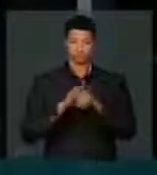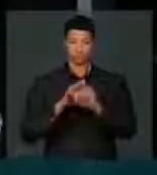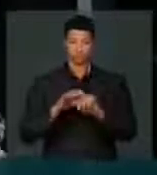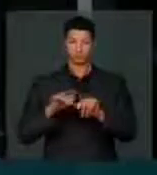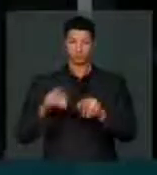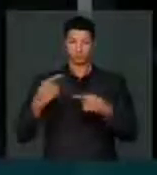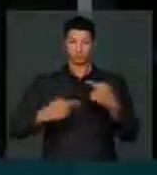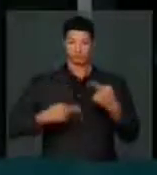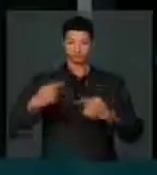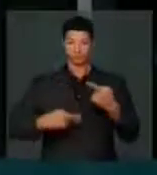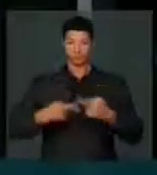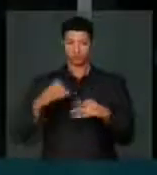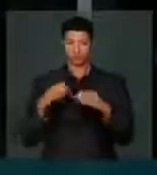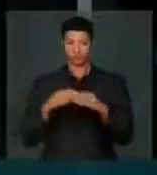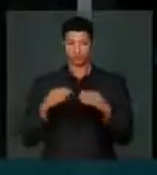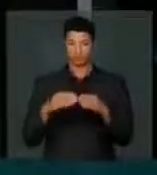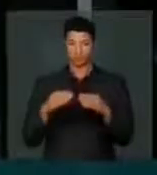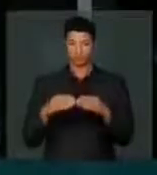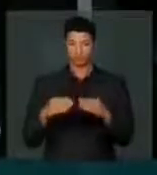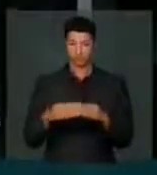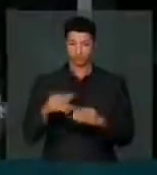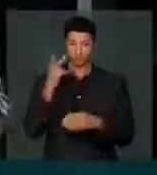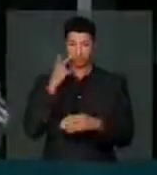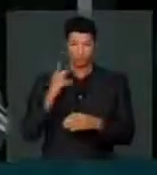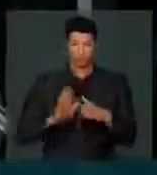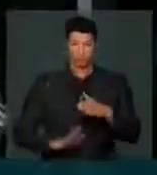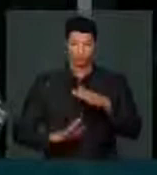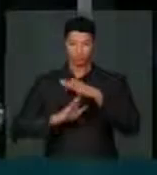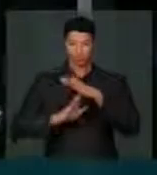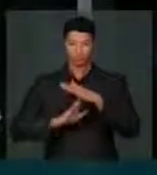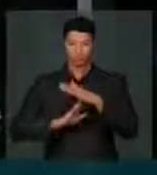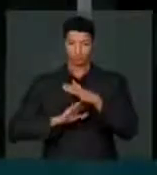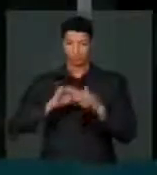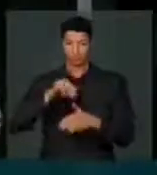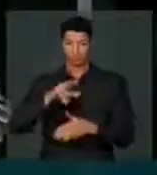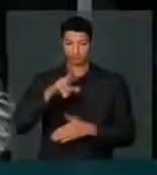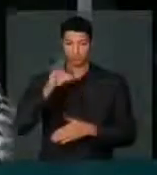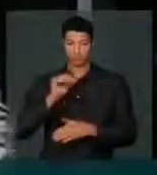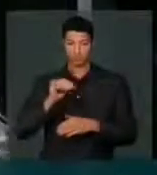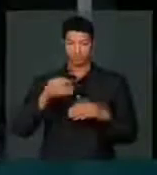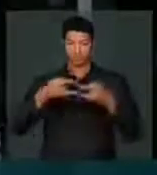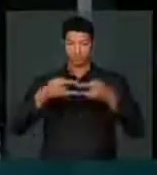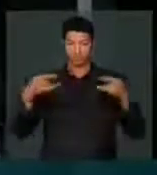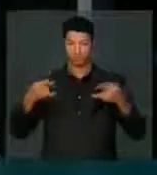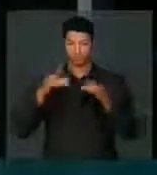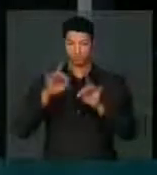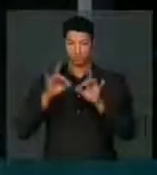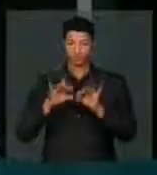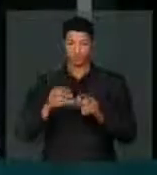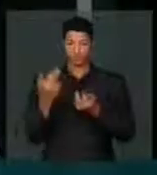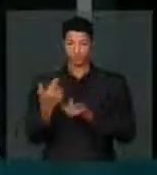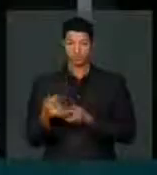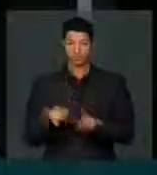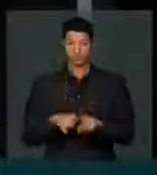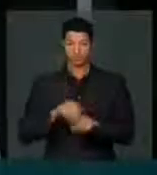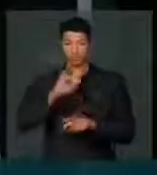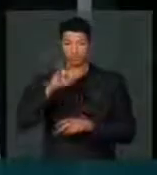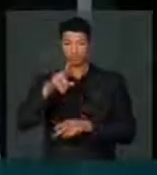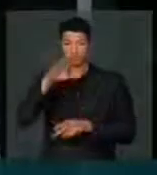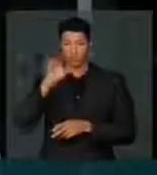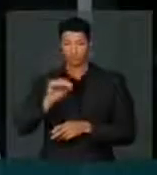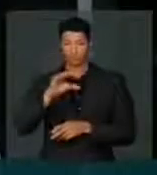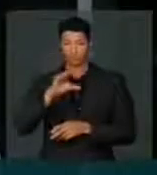que está em discussão nas comissões para limitar o juro do cheque especial, como também o juro